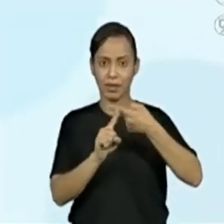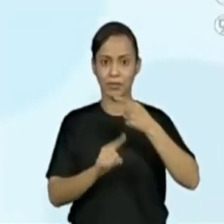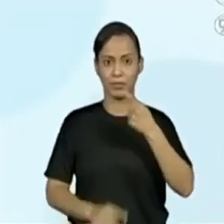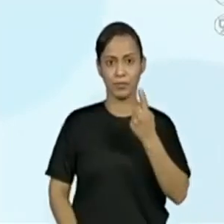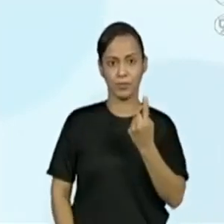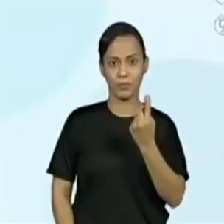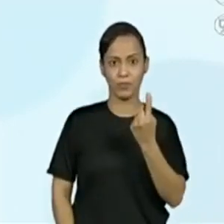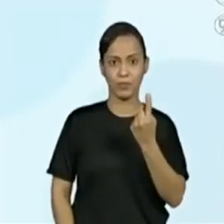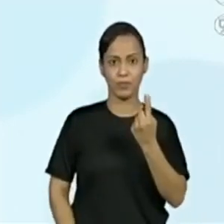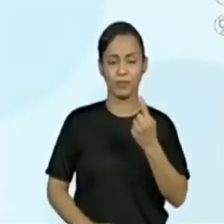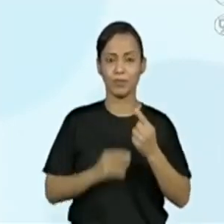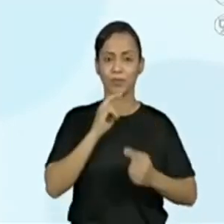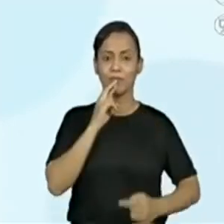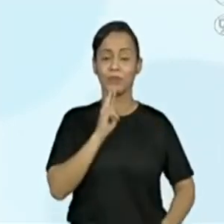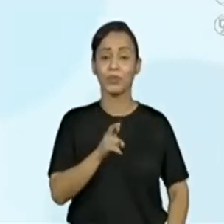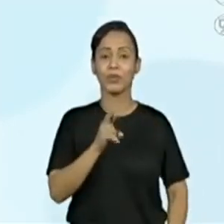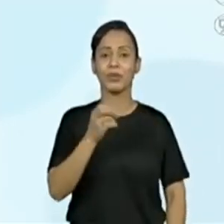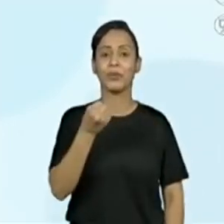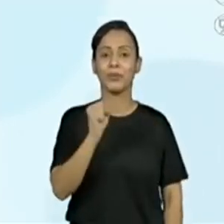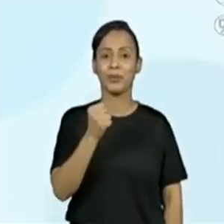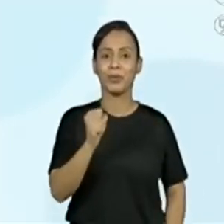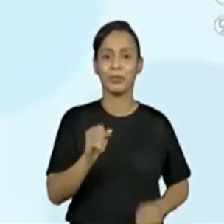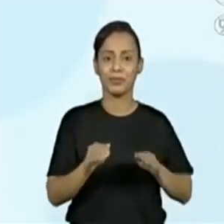a 8. Isso mesmo.